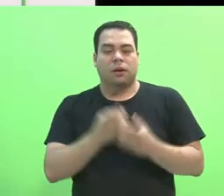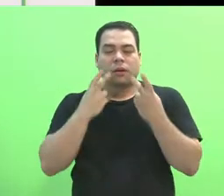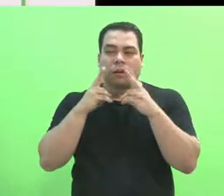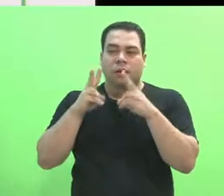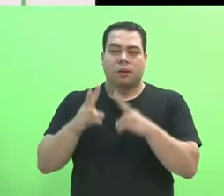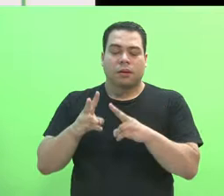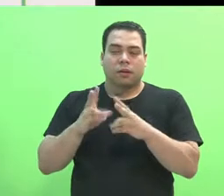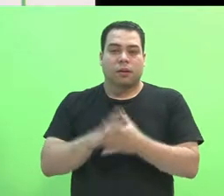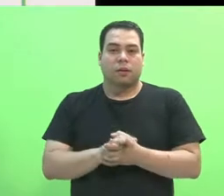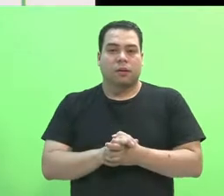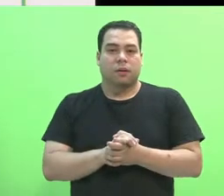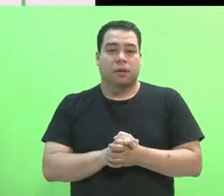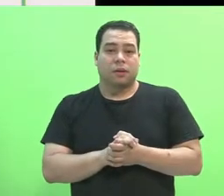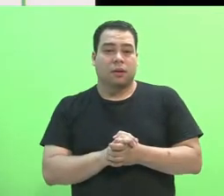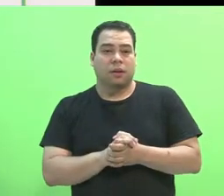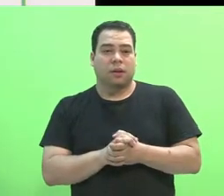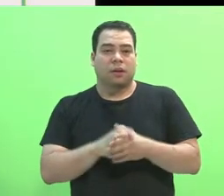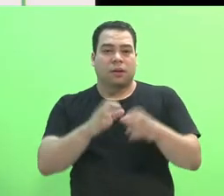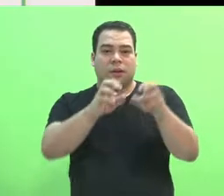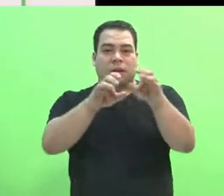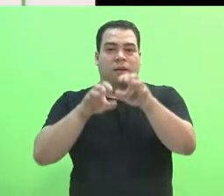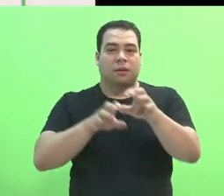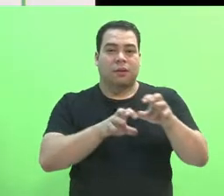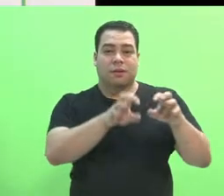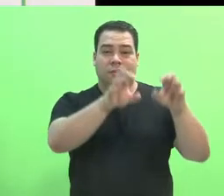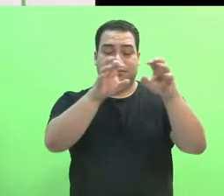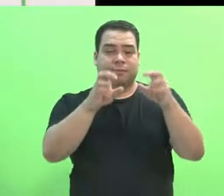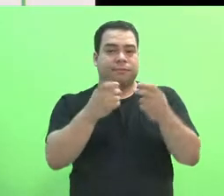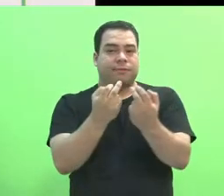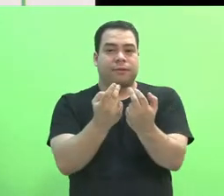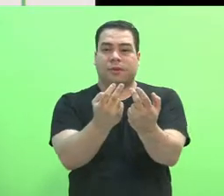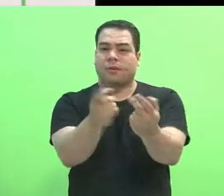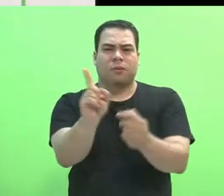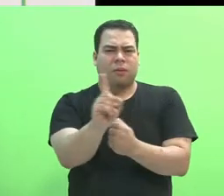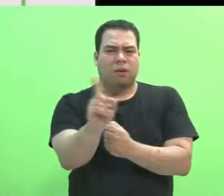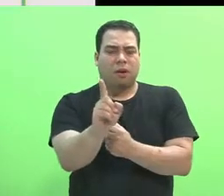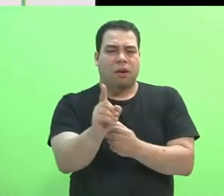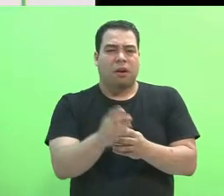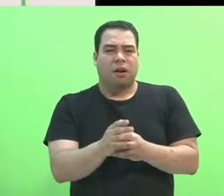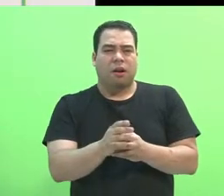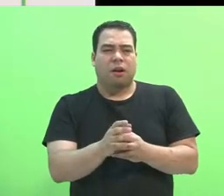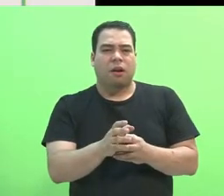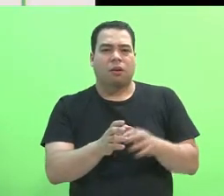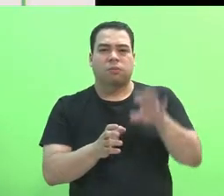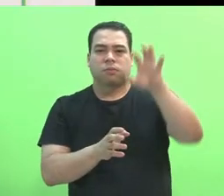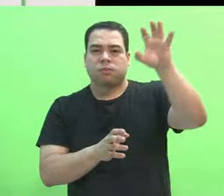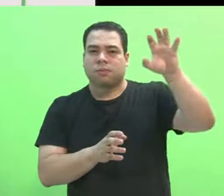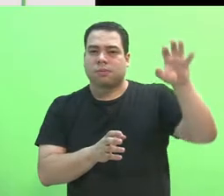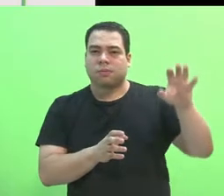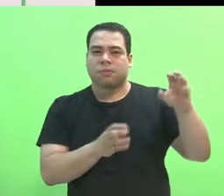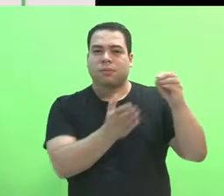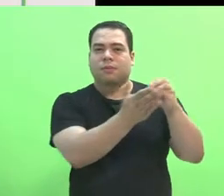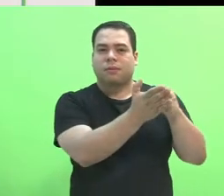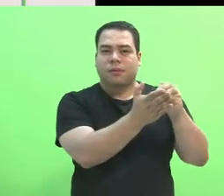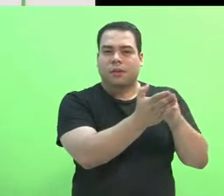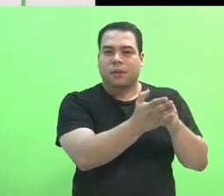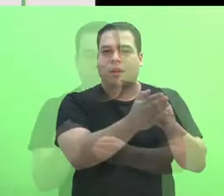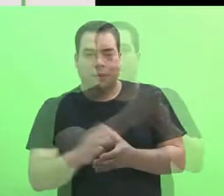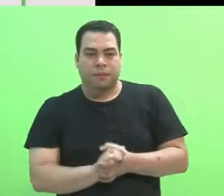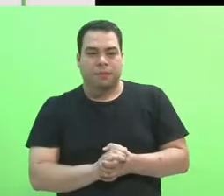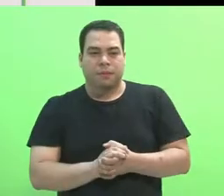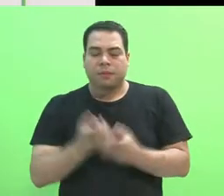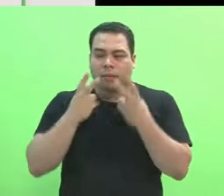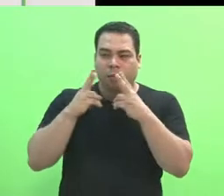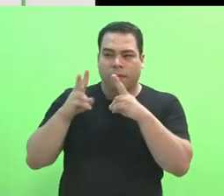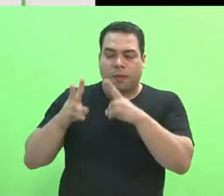que a distribuição territorial dos campos não aconteceu de maneira uniforme. A partir da ilustração,